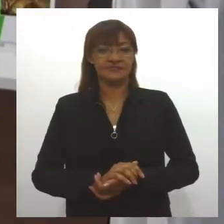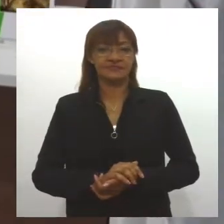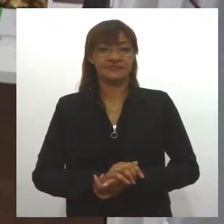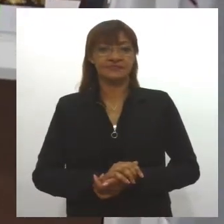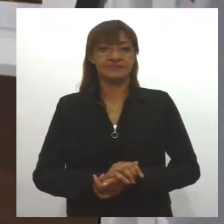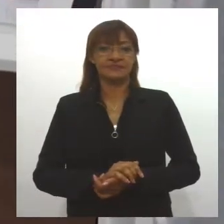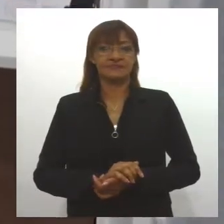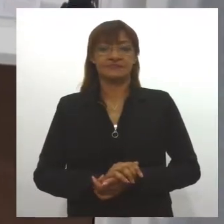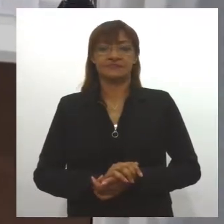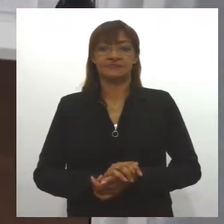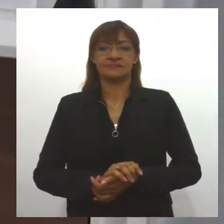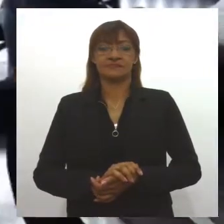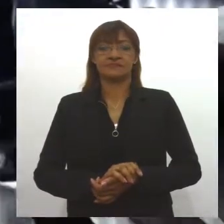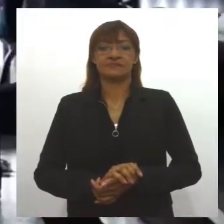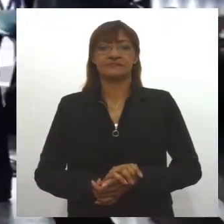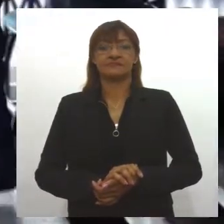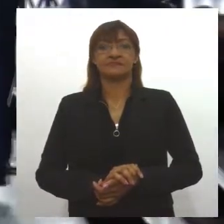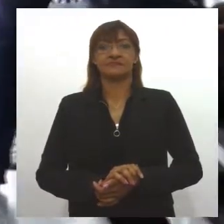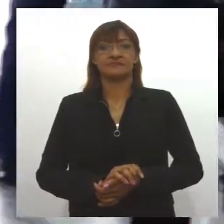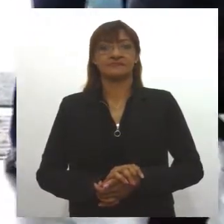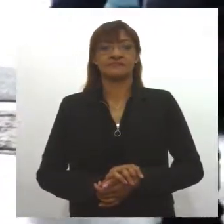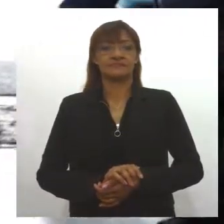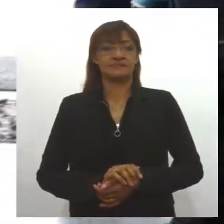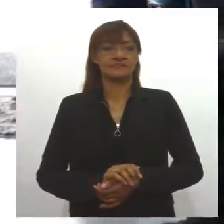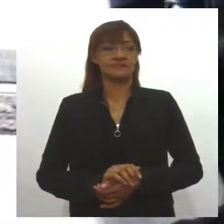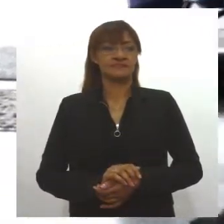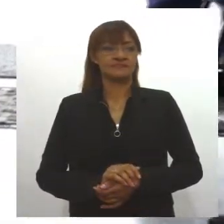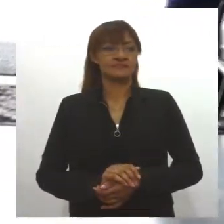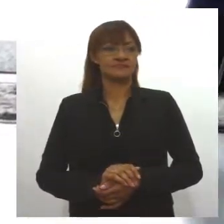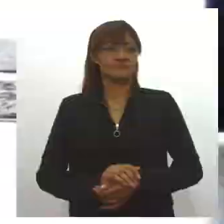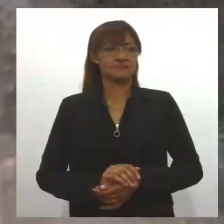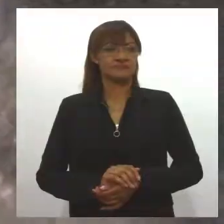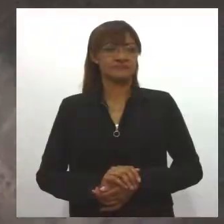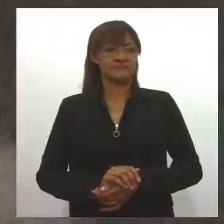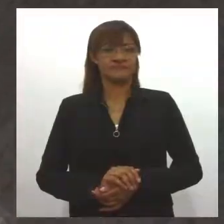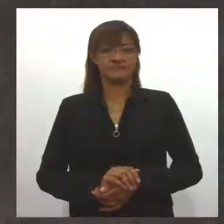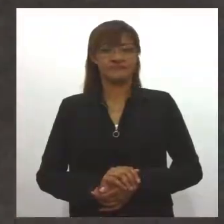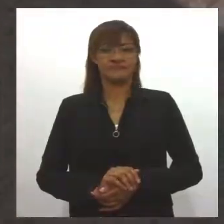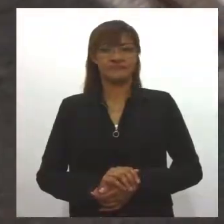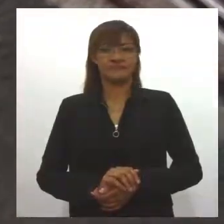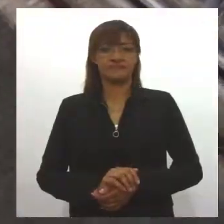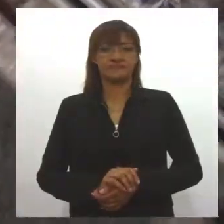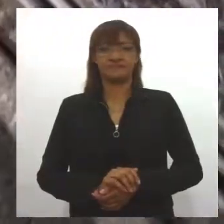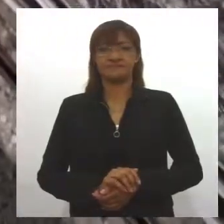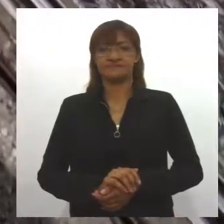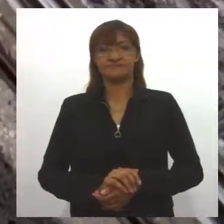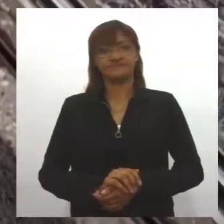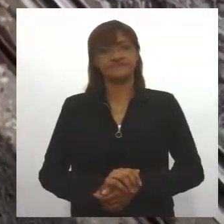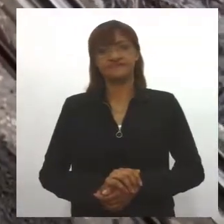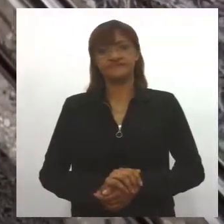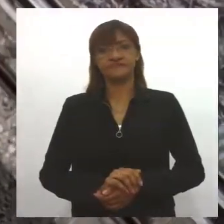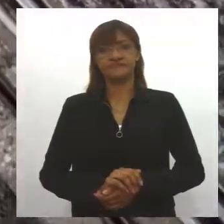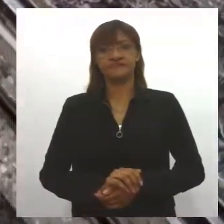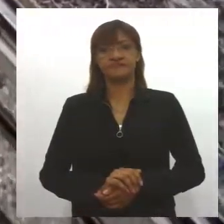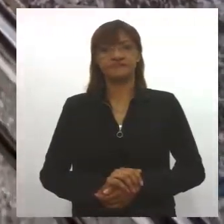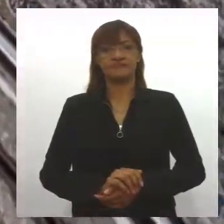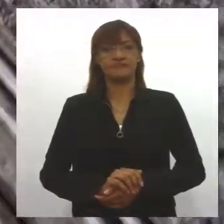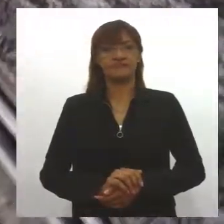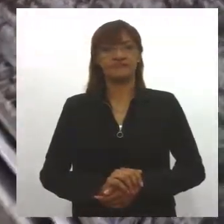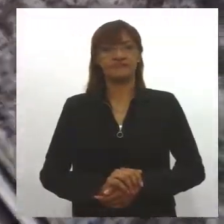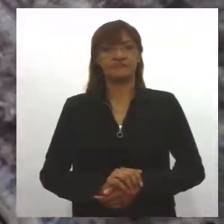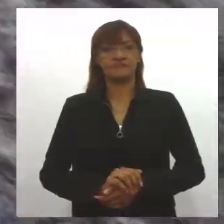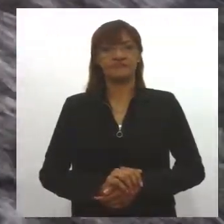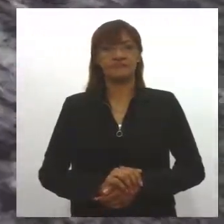sendo colocados em prática. Antes de qualquer pessoa adentrar, é preciso passar por etapas que vão desde a